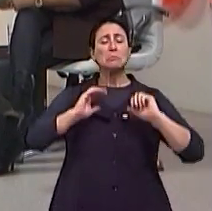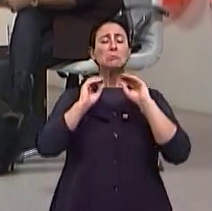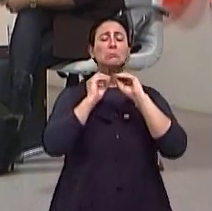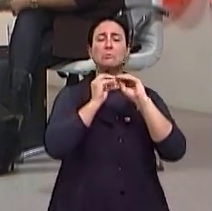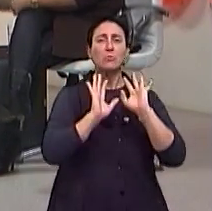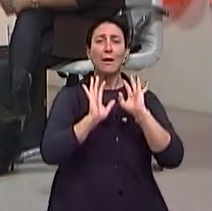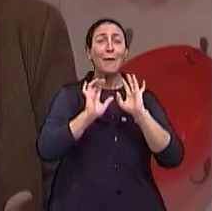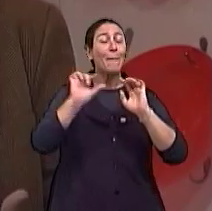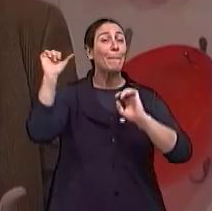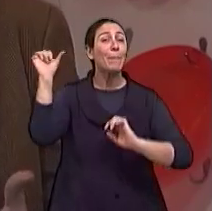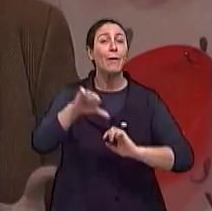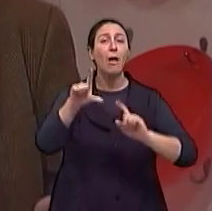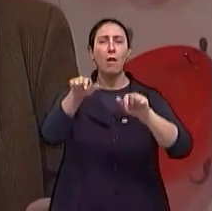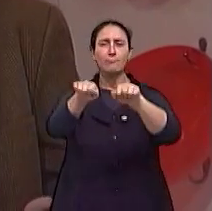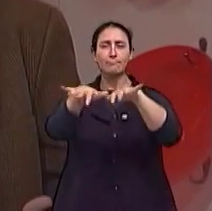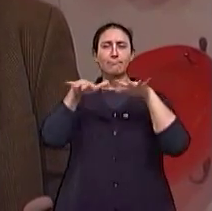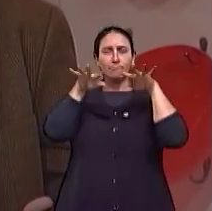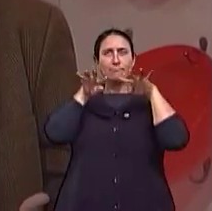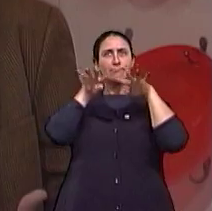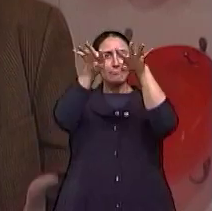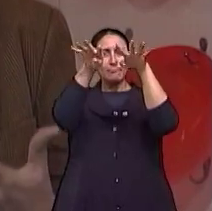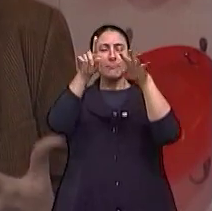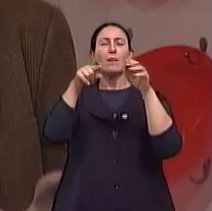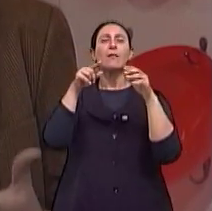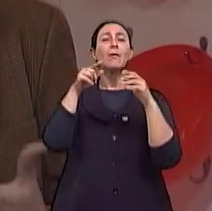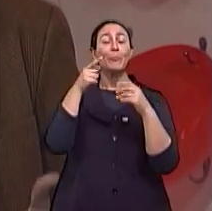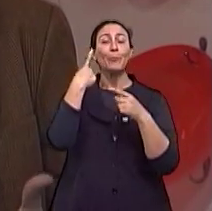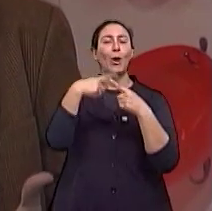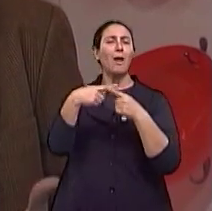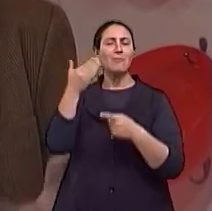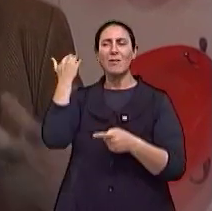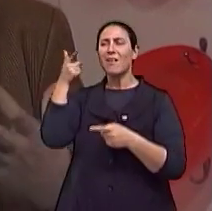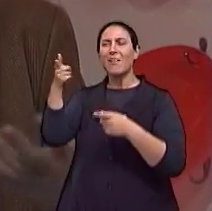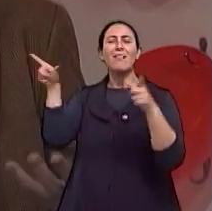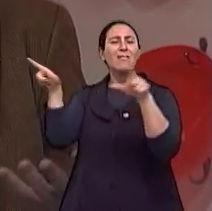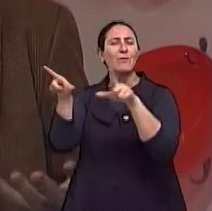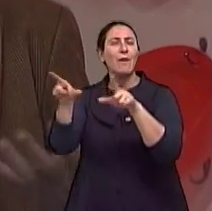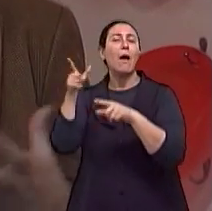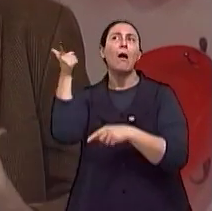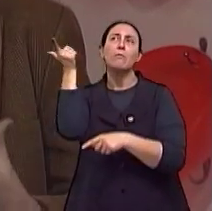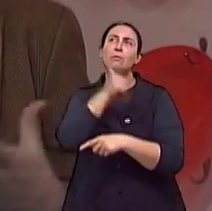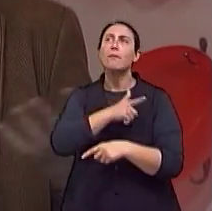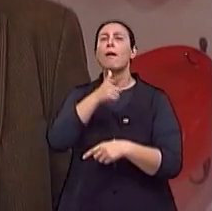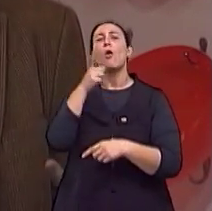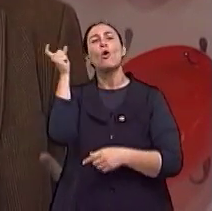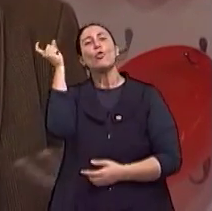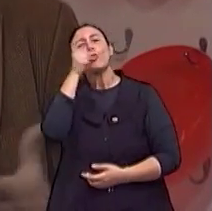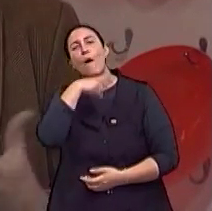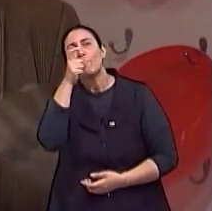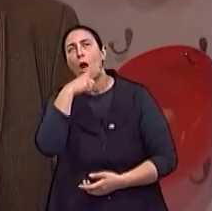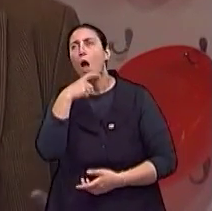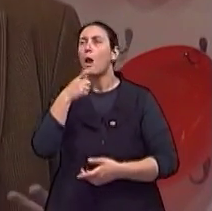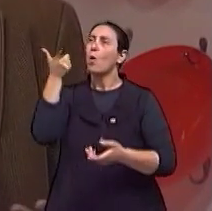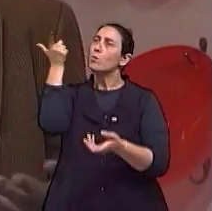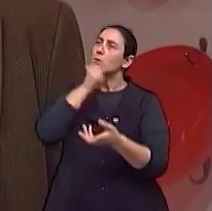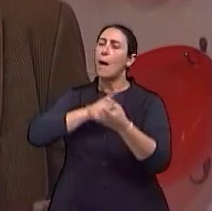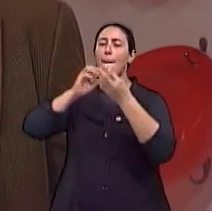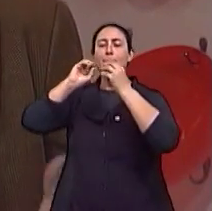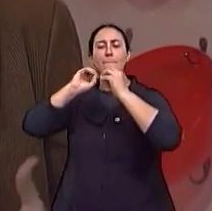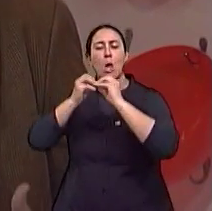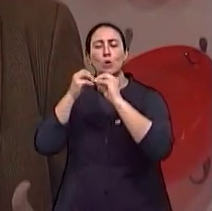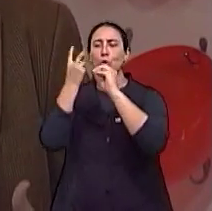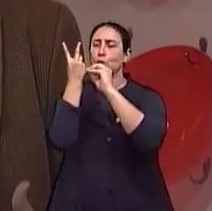um beijo, né? Ah, Quer dizer, a questão do beijo gay que teve recentemente sendo discutida, porque finalmente uma novela... Botou o beijo. ...da